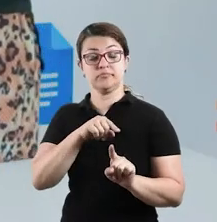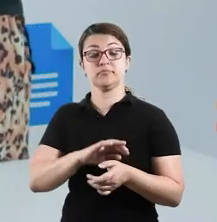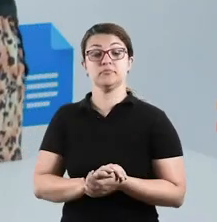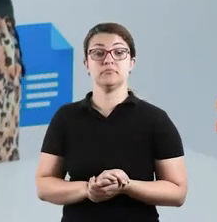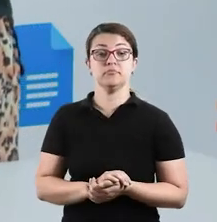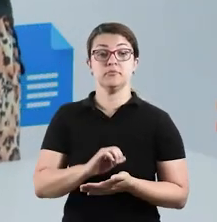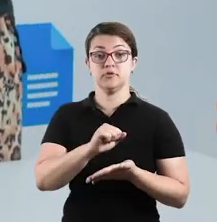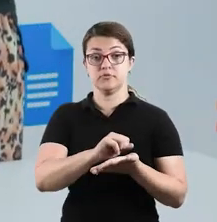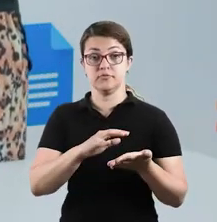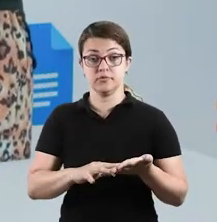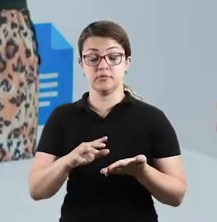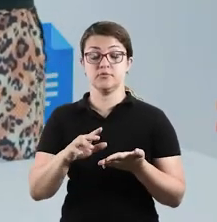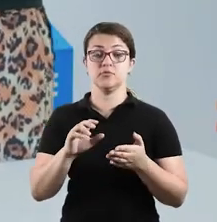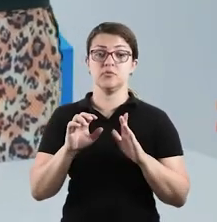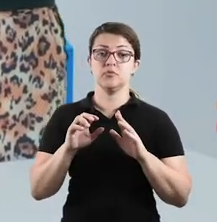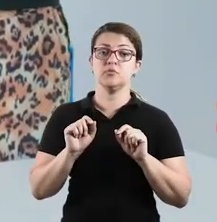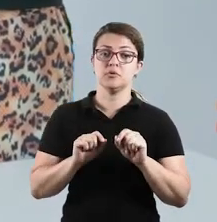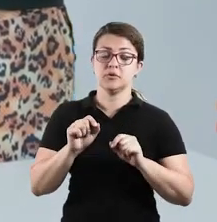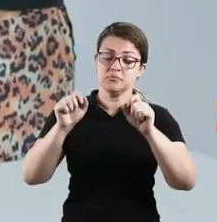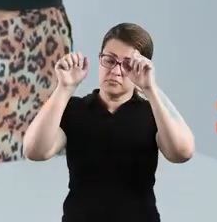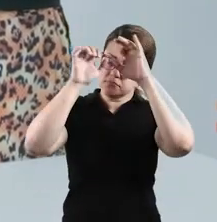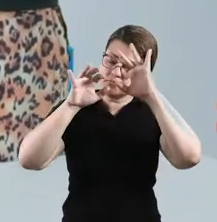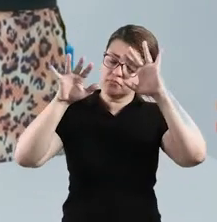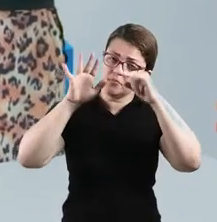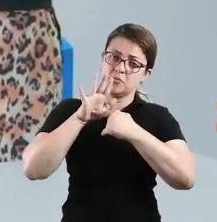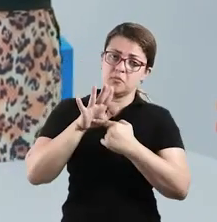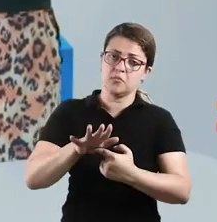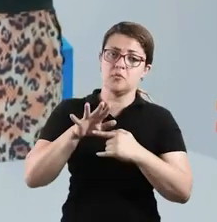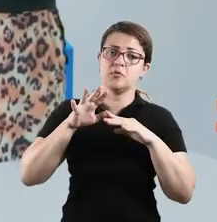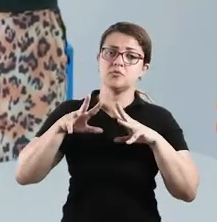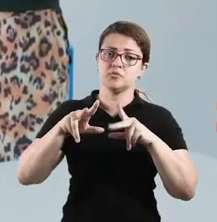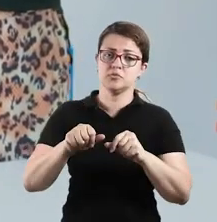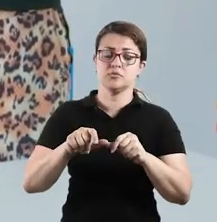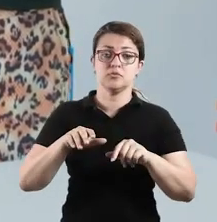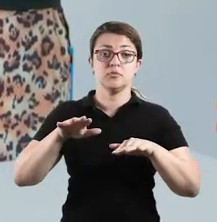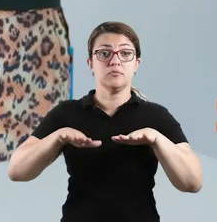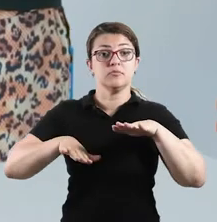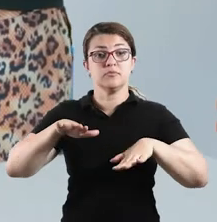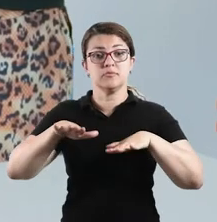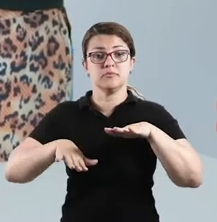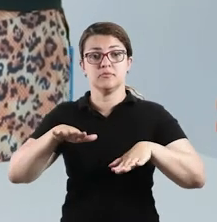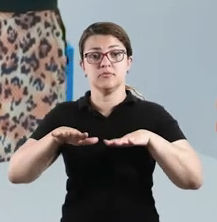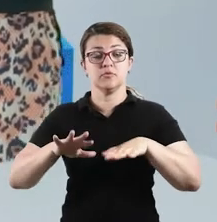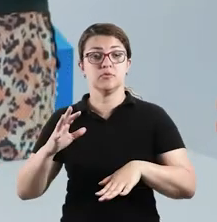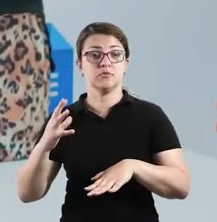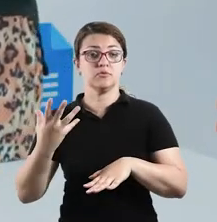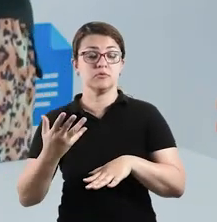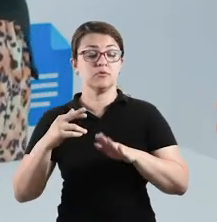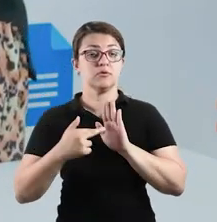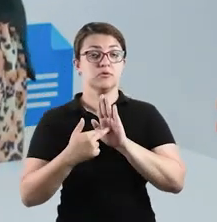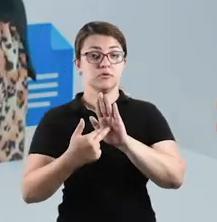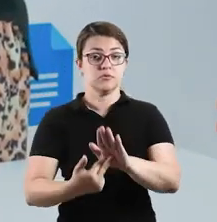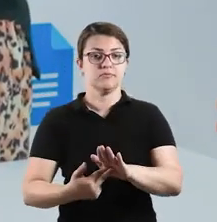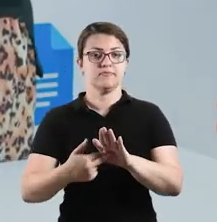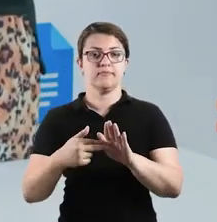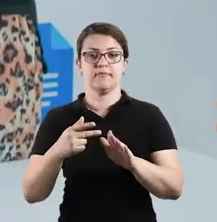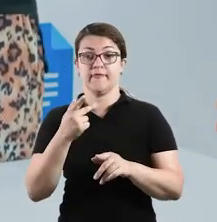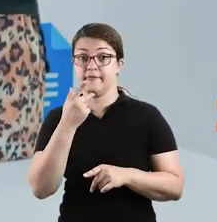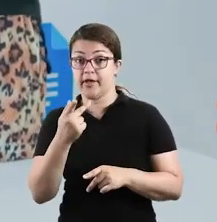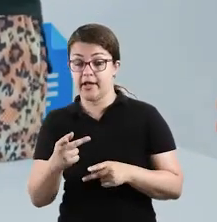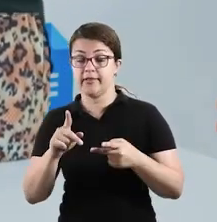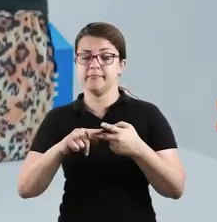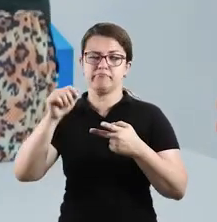Então, nós temos aqui a atividade. Os balões dizem tudo. Os balões das histórias em quadrinhos variam de acordo com as situações que representam